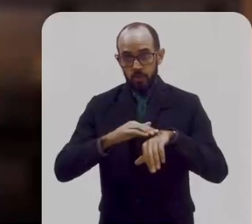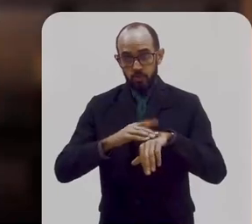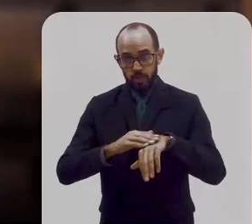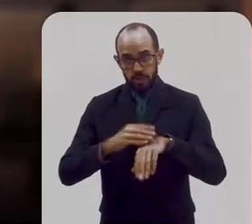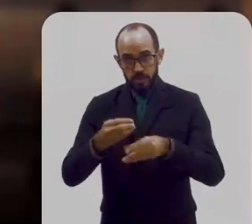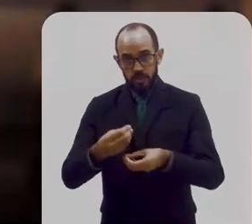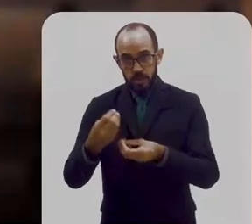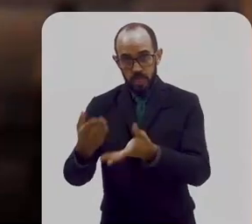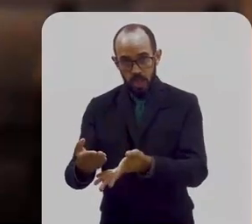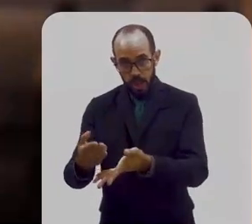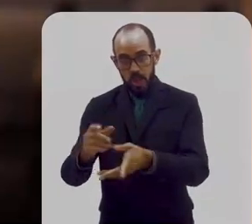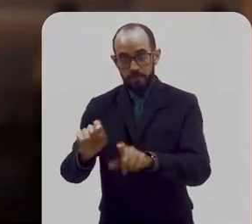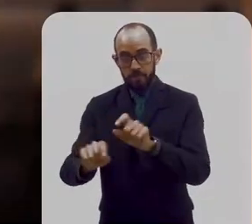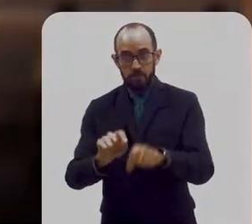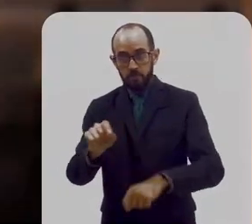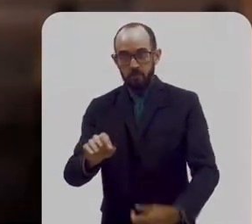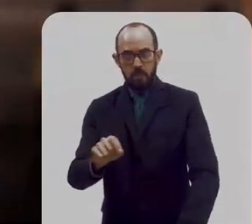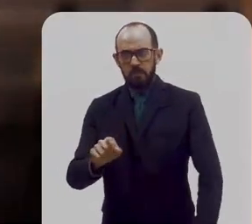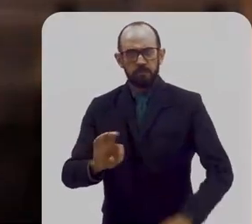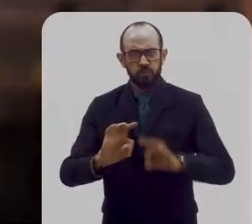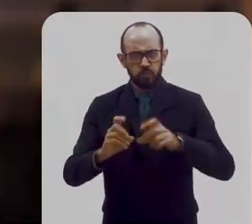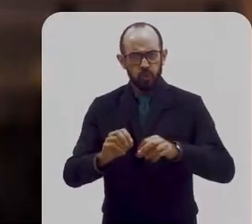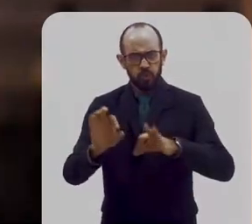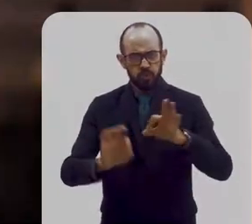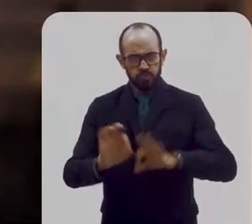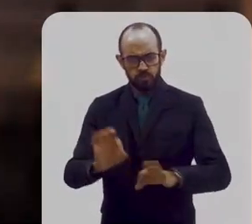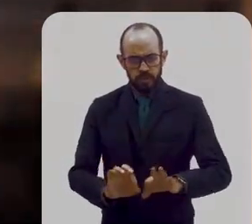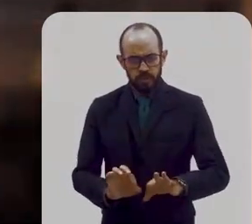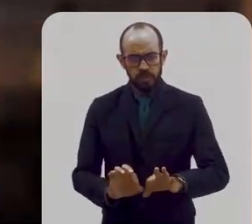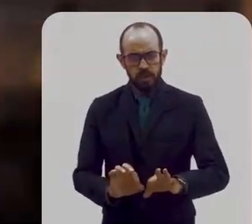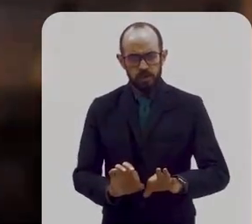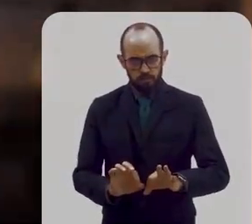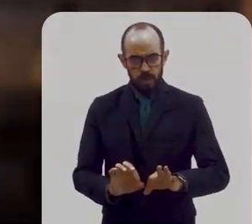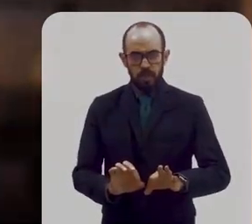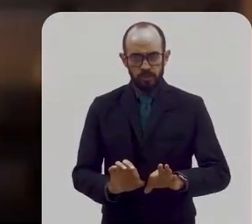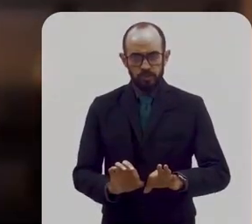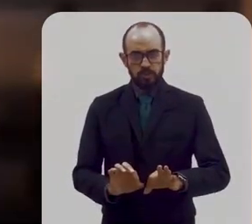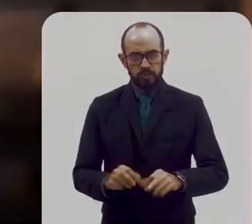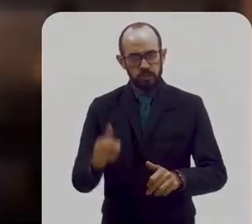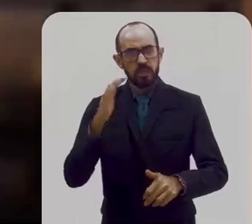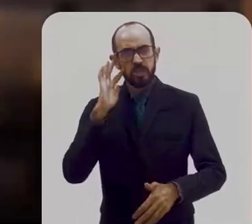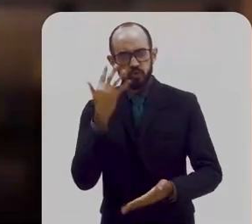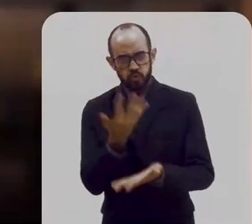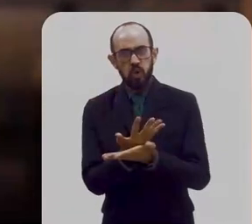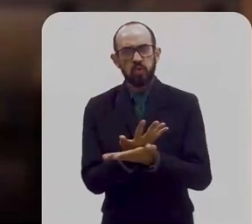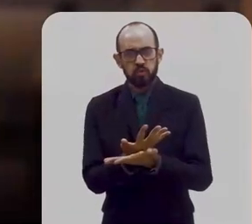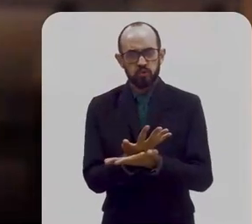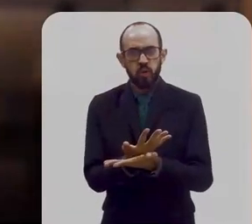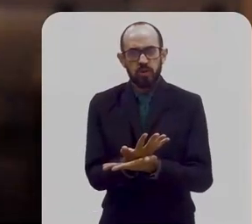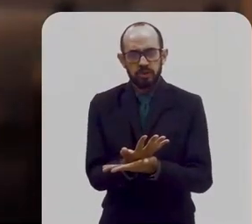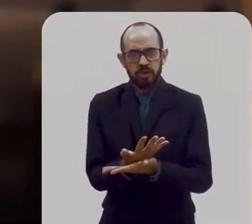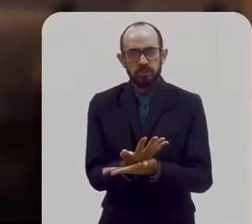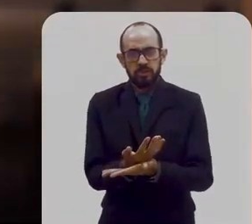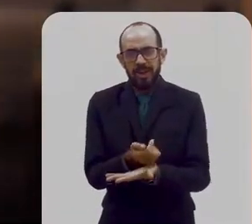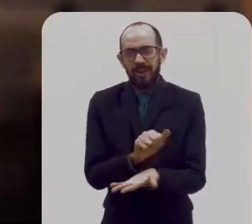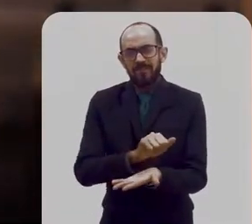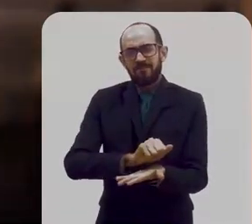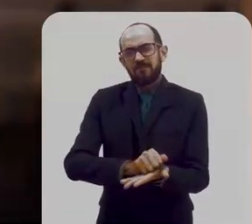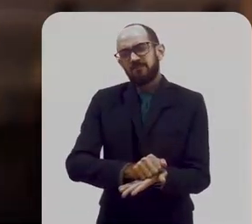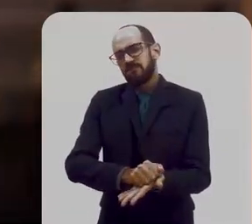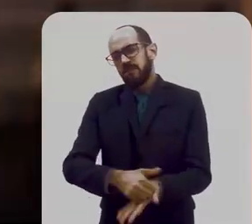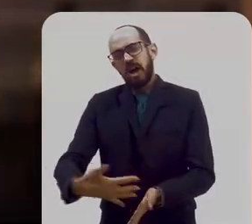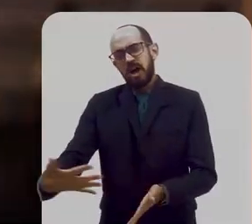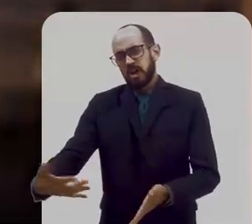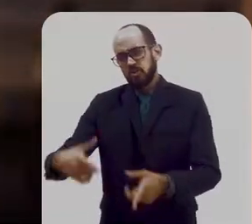e levar todos esses planos, todos esses planejamentos e todas essas soluções para